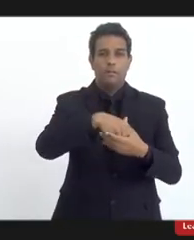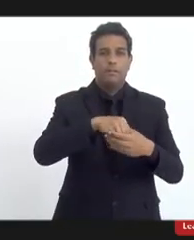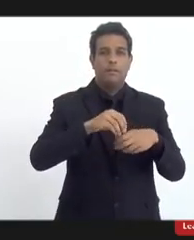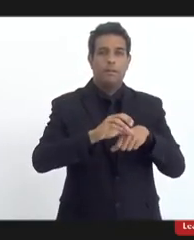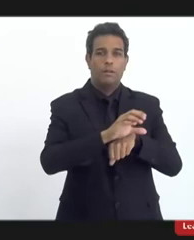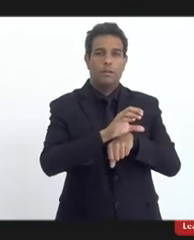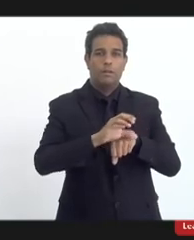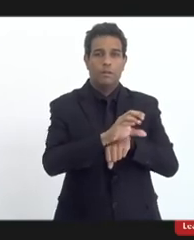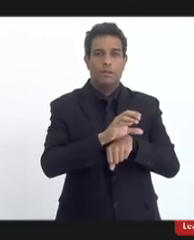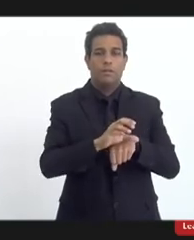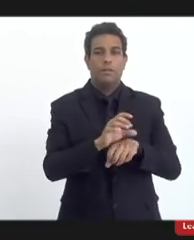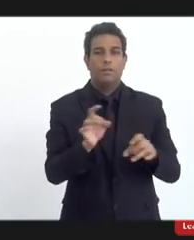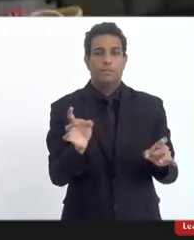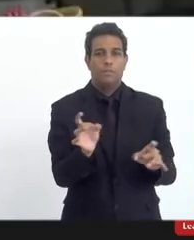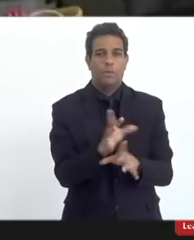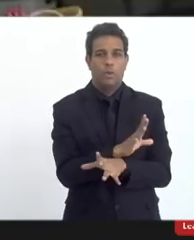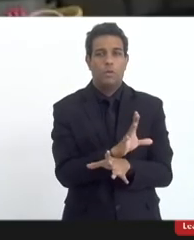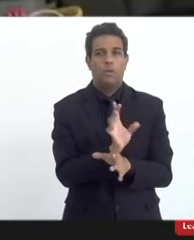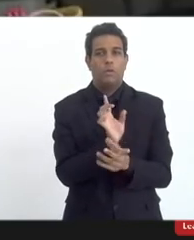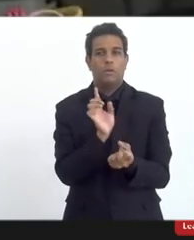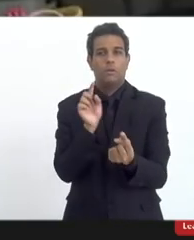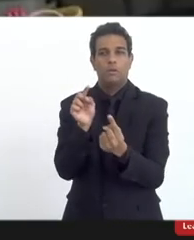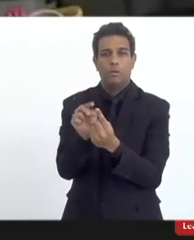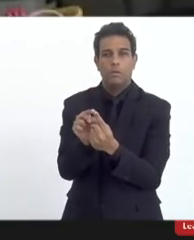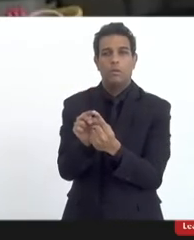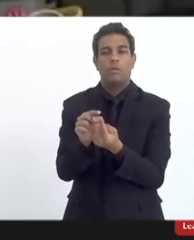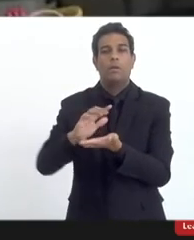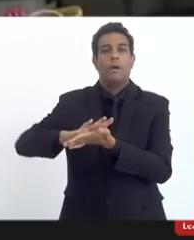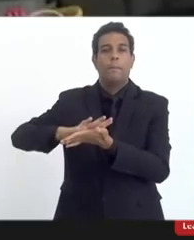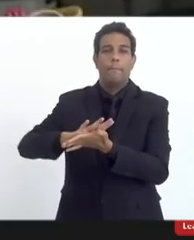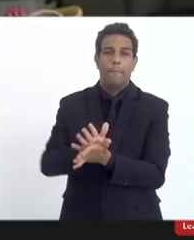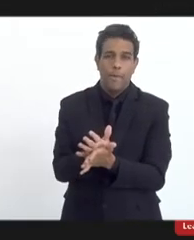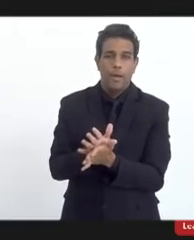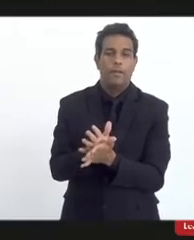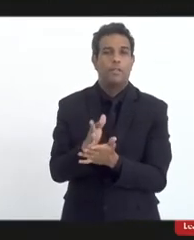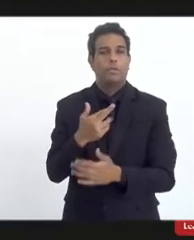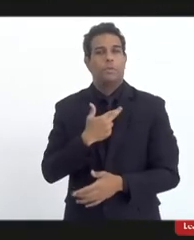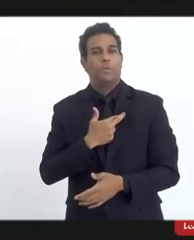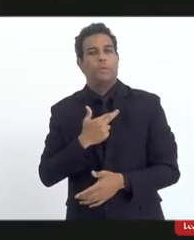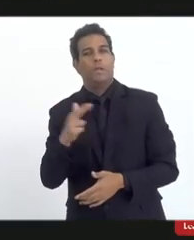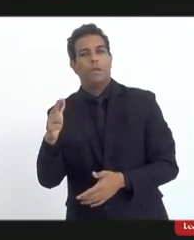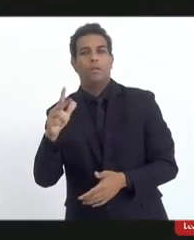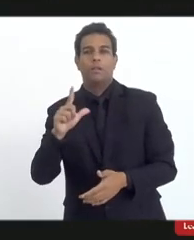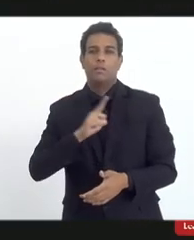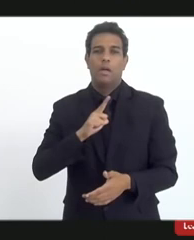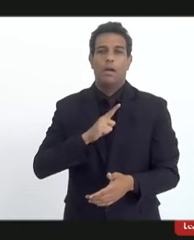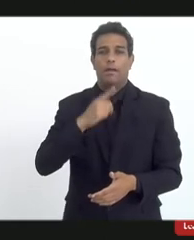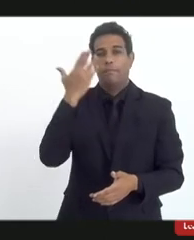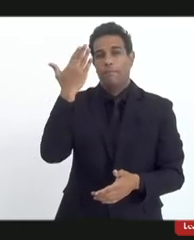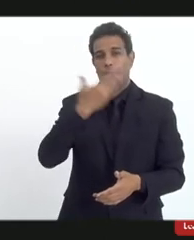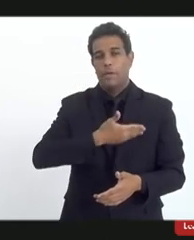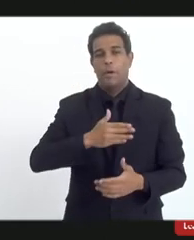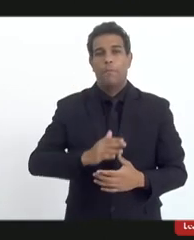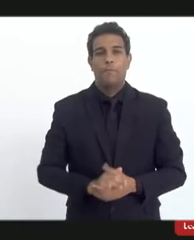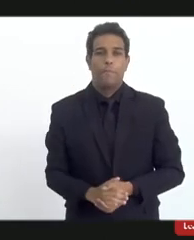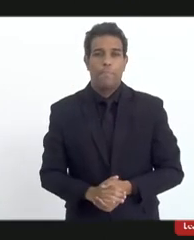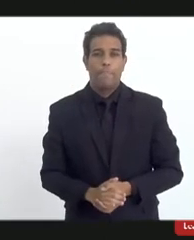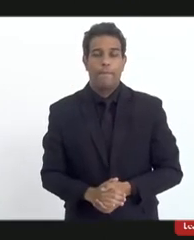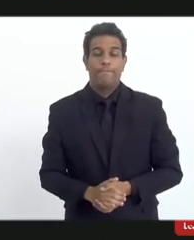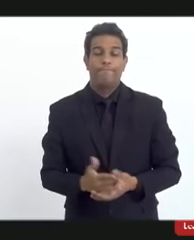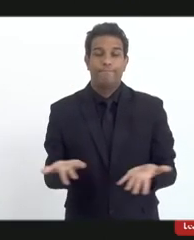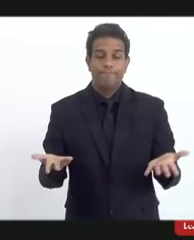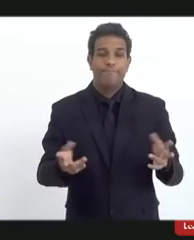é uma coisa sagrada me refiro ao preconceito religioso a temática do